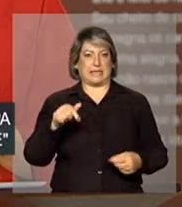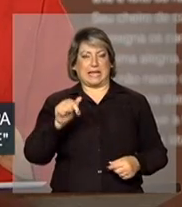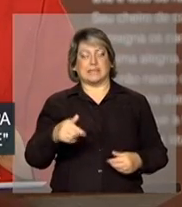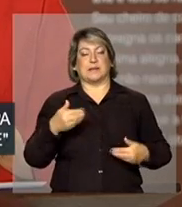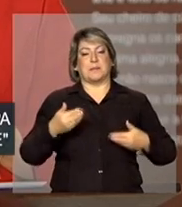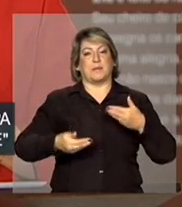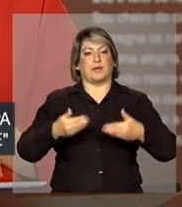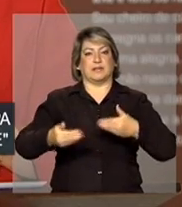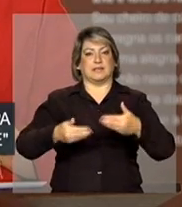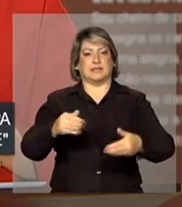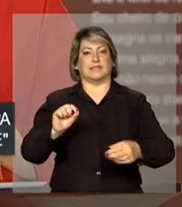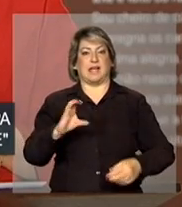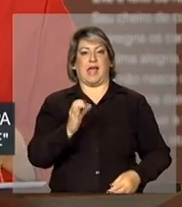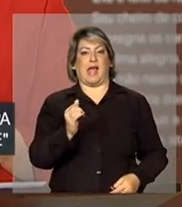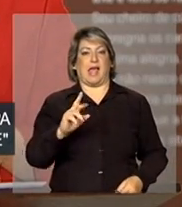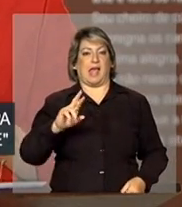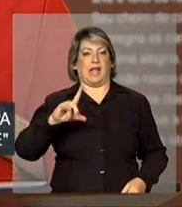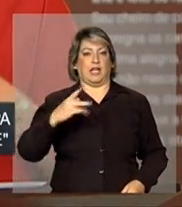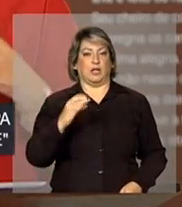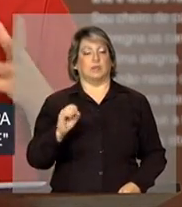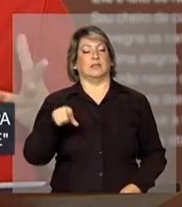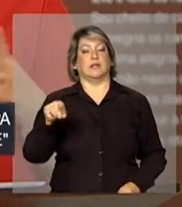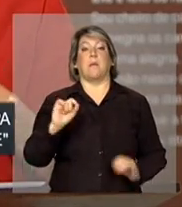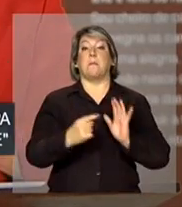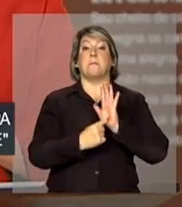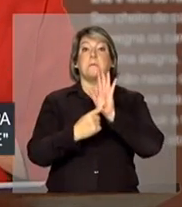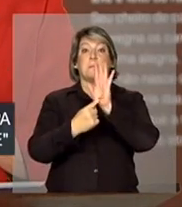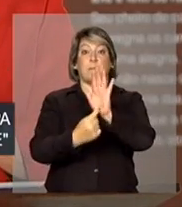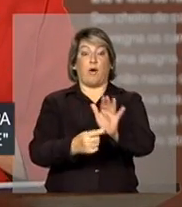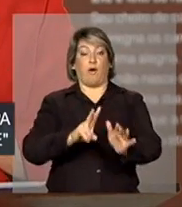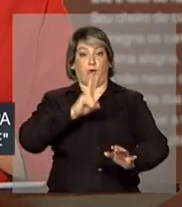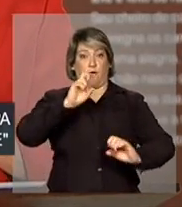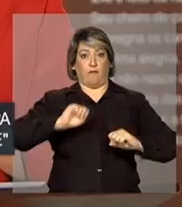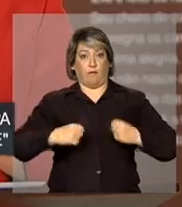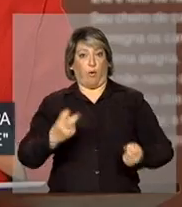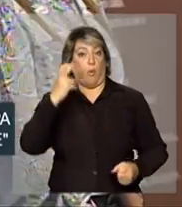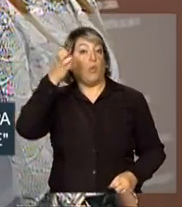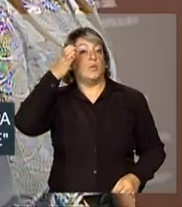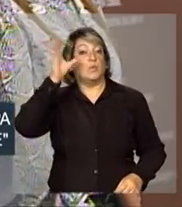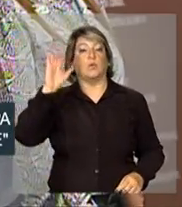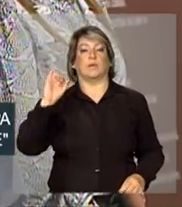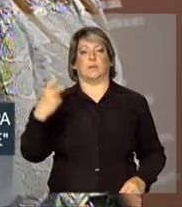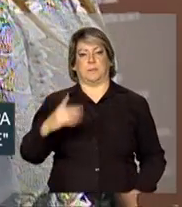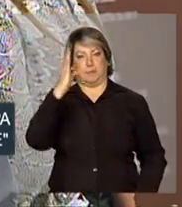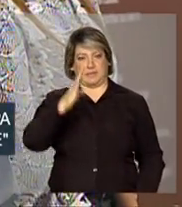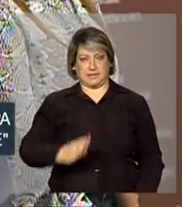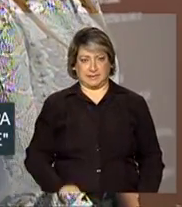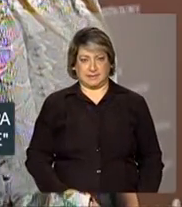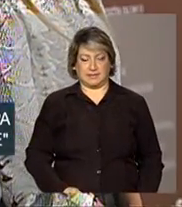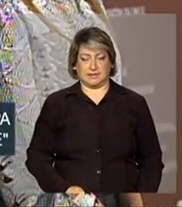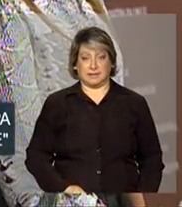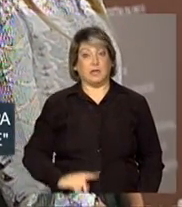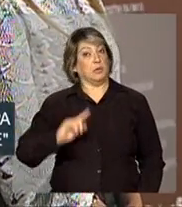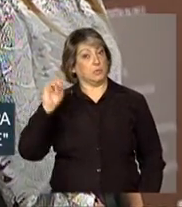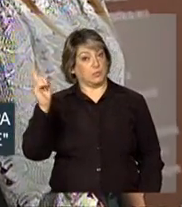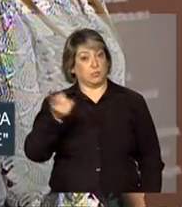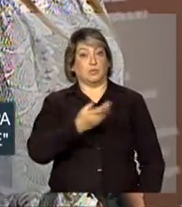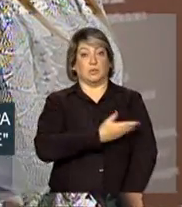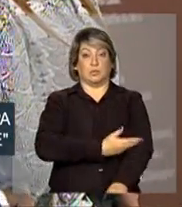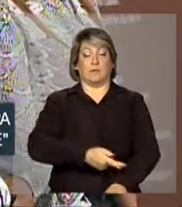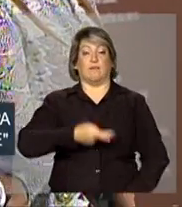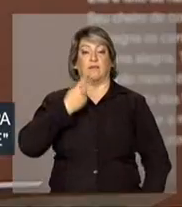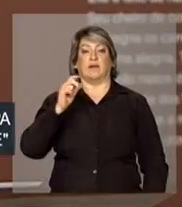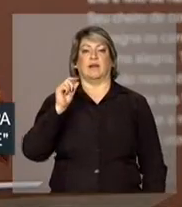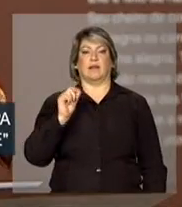processo do Carlinhos e mostra a imensa força da cultura brasileira. Dizem que o